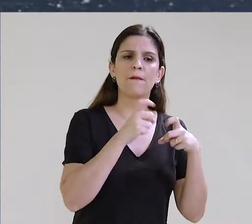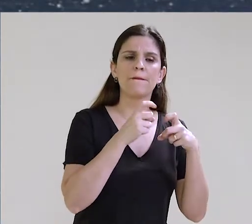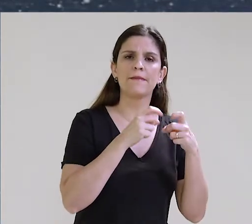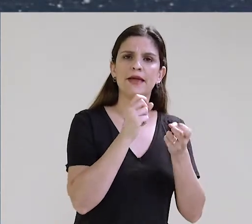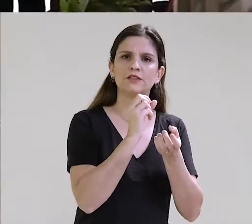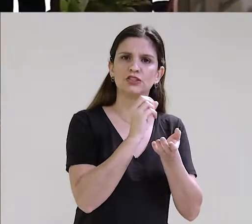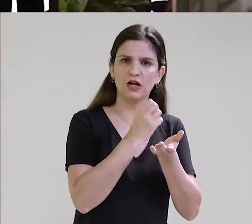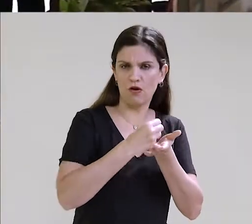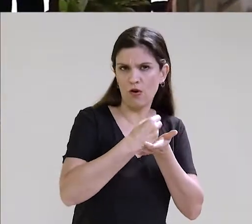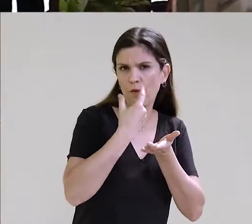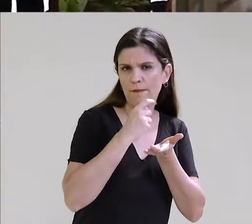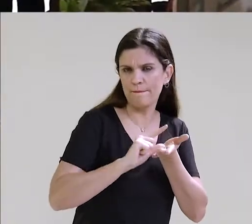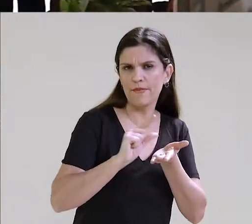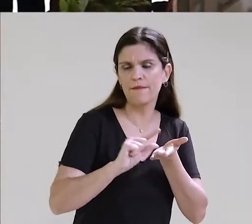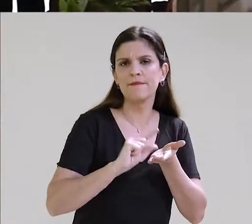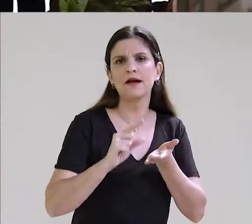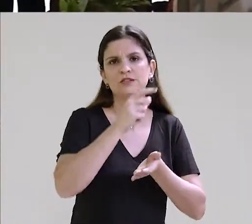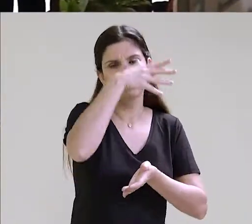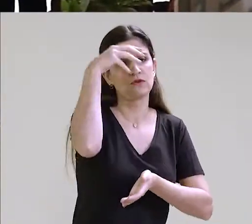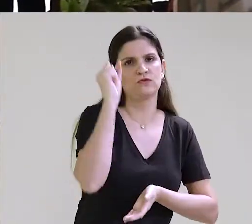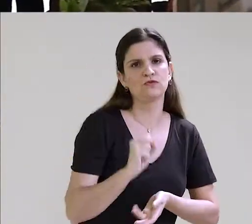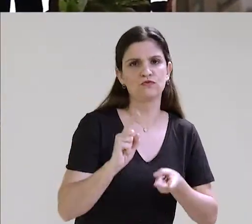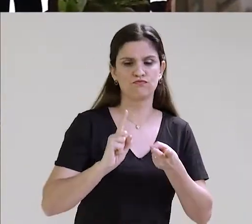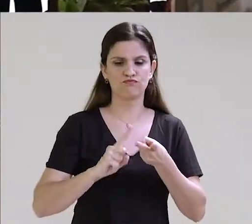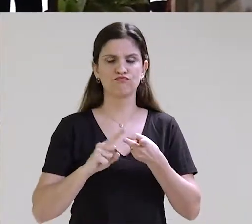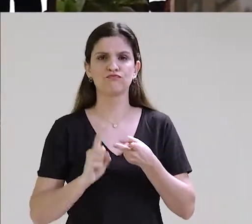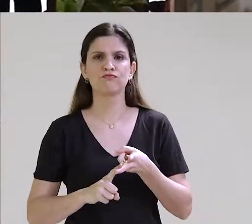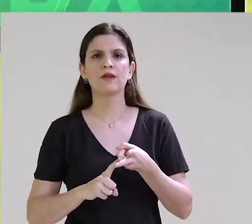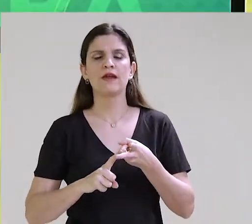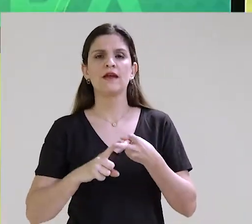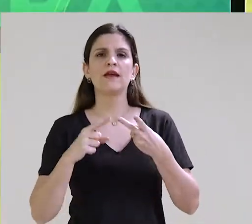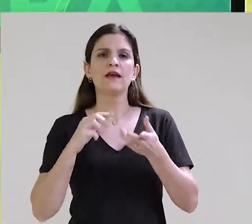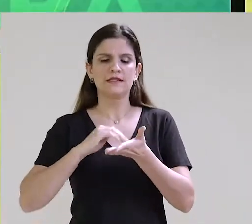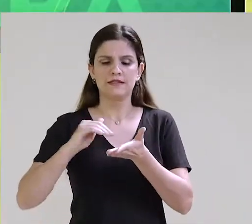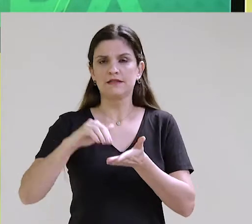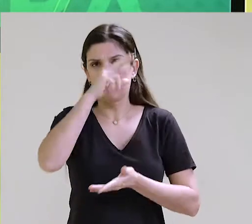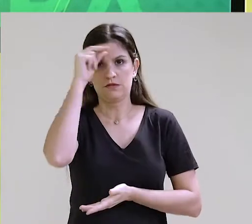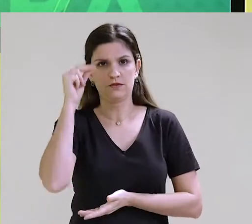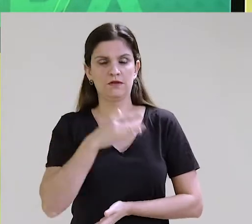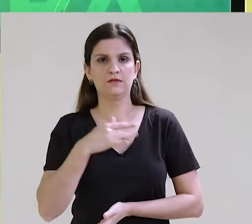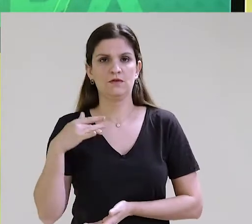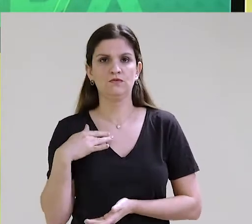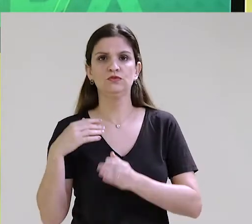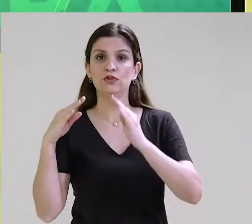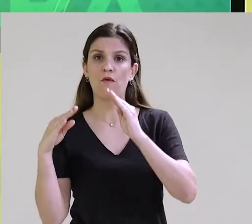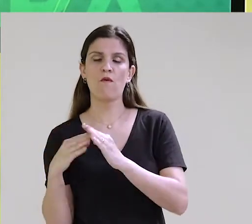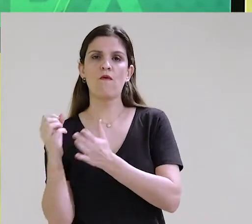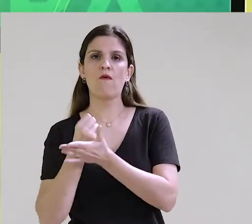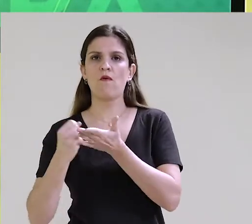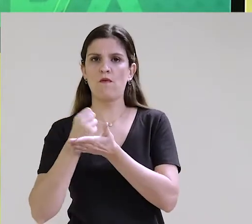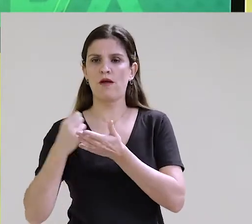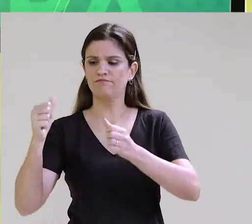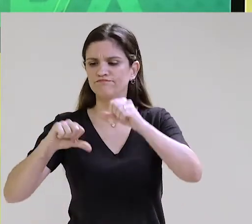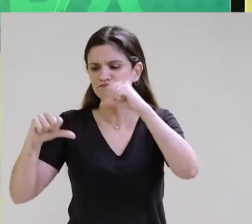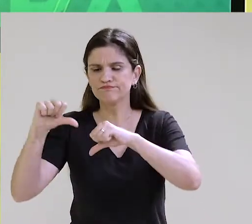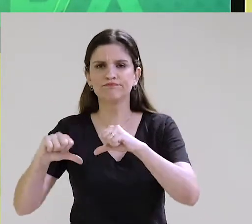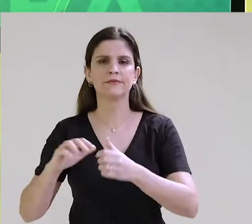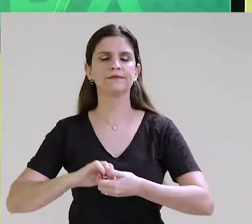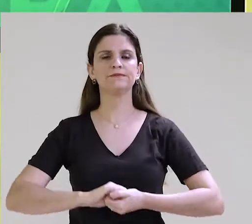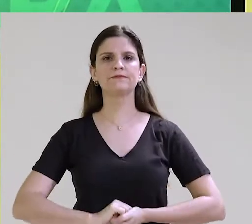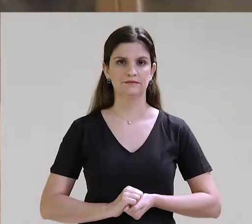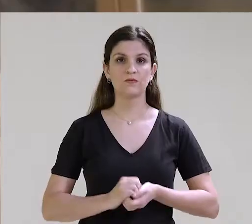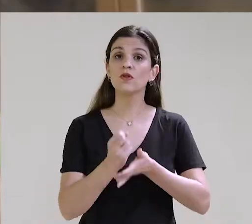parceria da Associação Médica Homeopática de Mato Grosso do Sul com a Secretaria Municipal de Saúde e farmácias